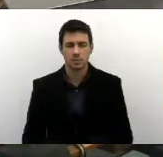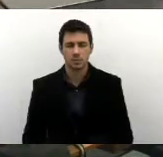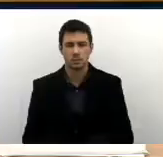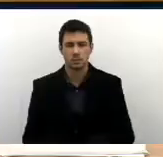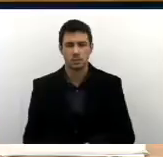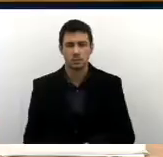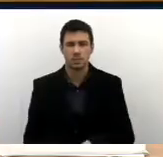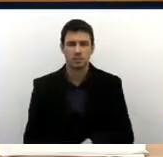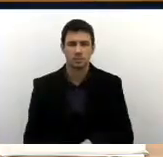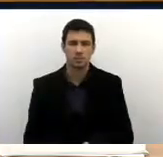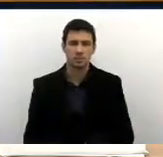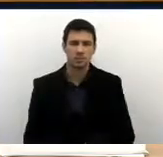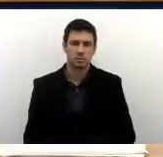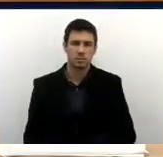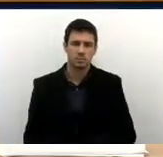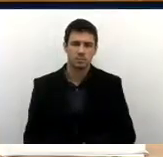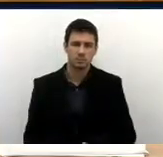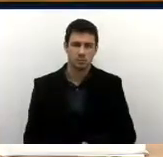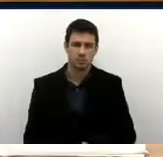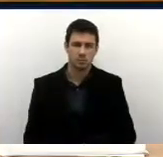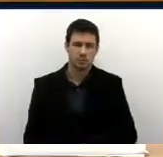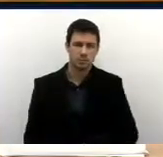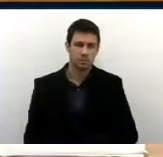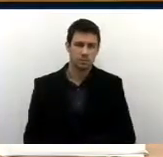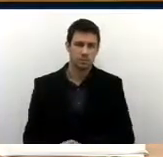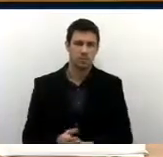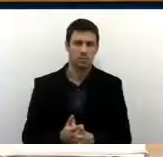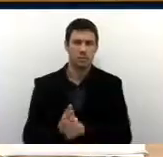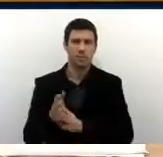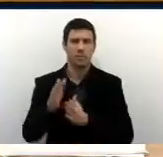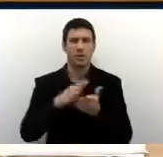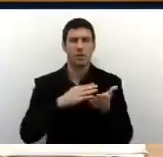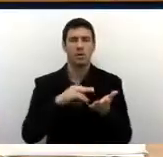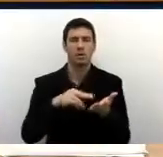com a palavra nosso nobre Dalmo.